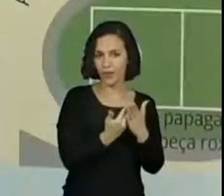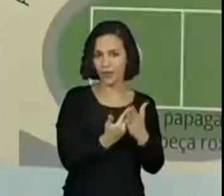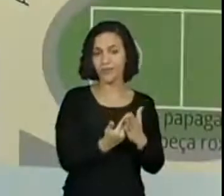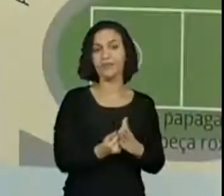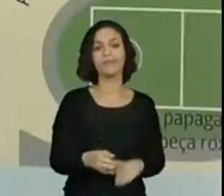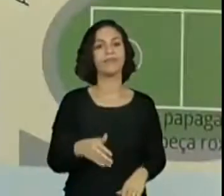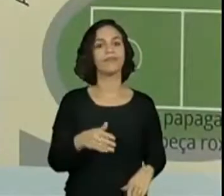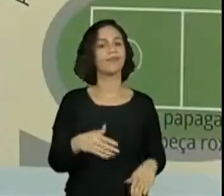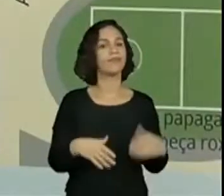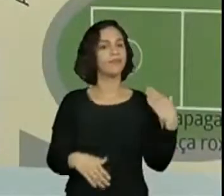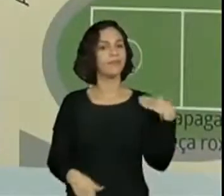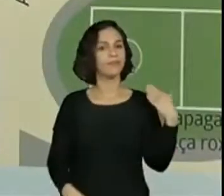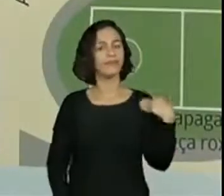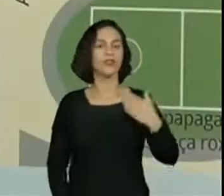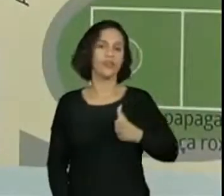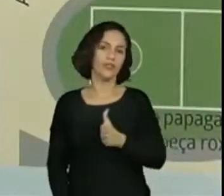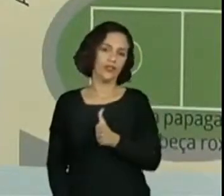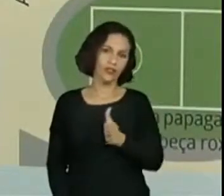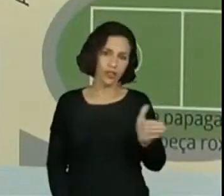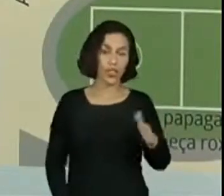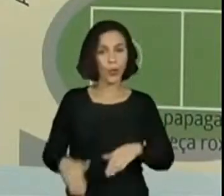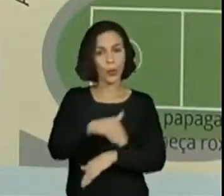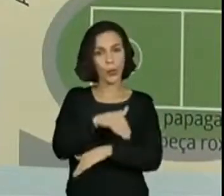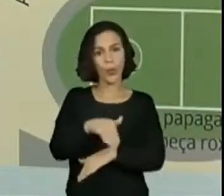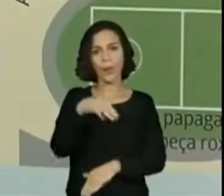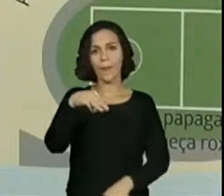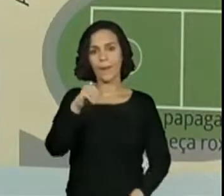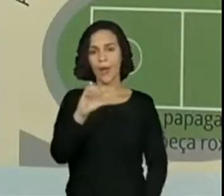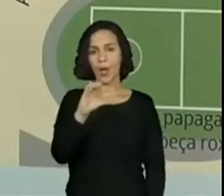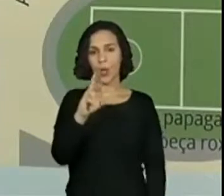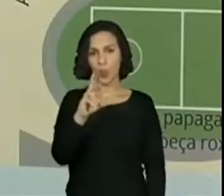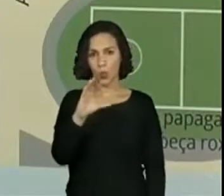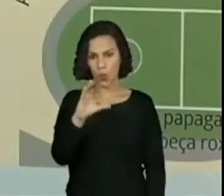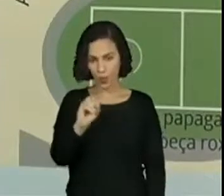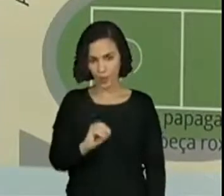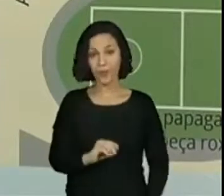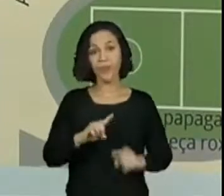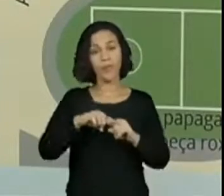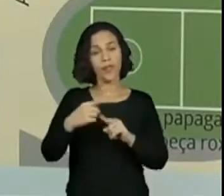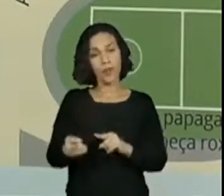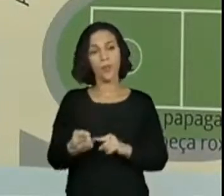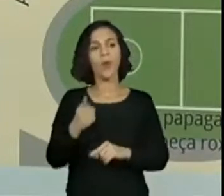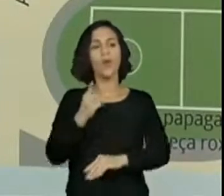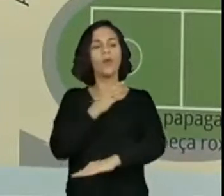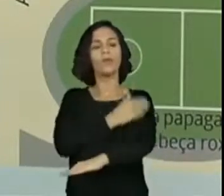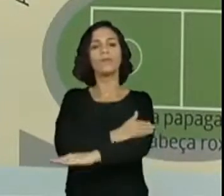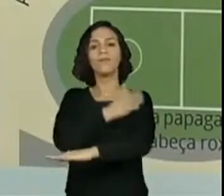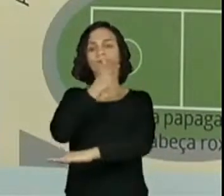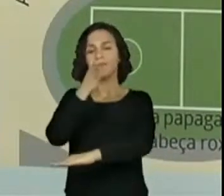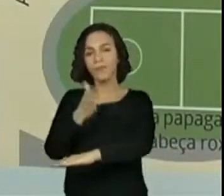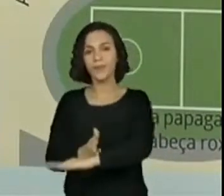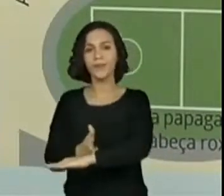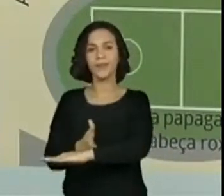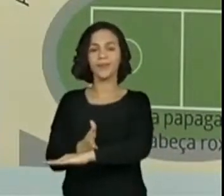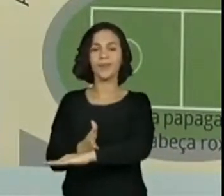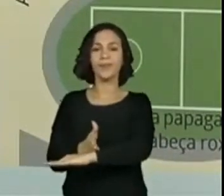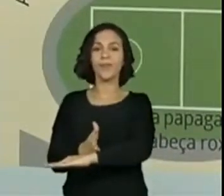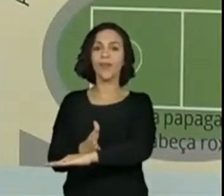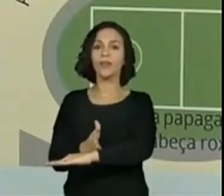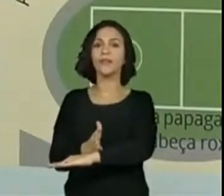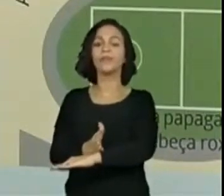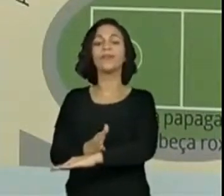direita na rua Macuco, andou por um quarteirão, virou à direita na avenida